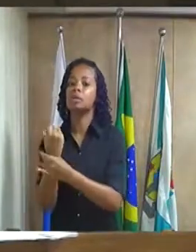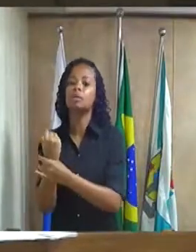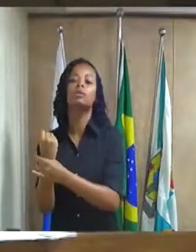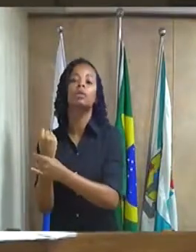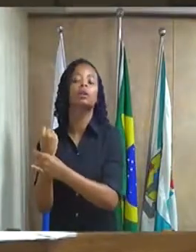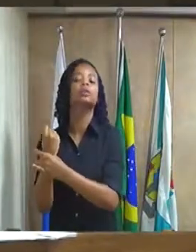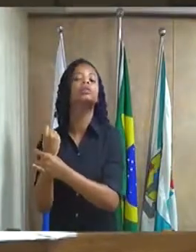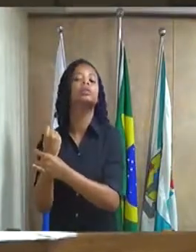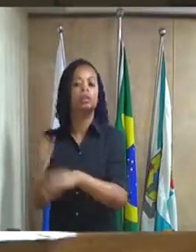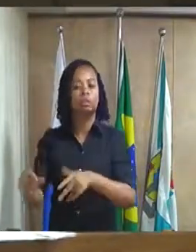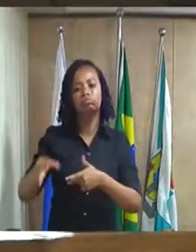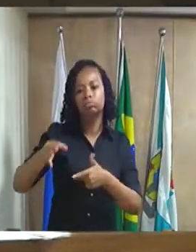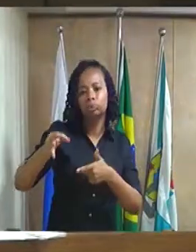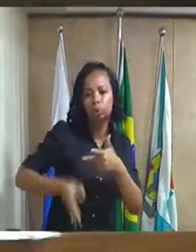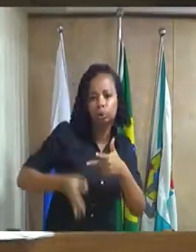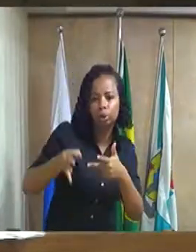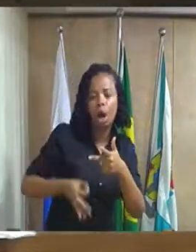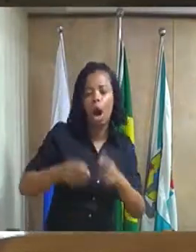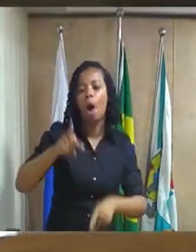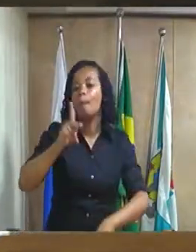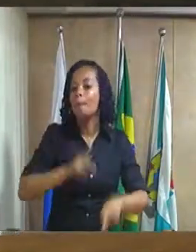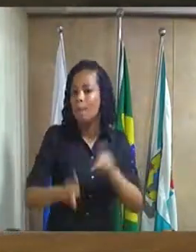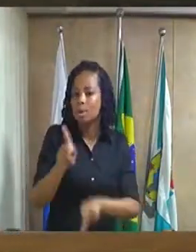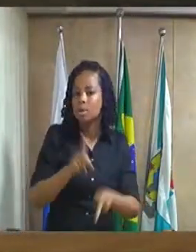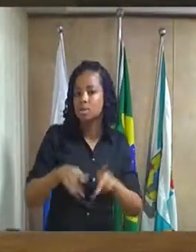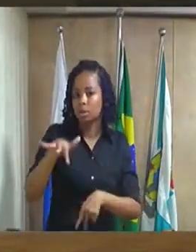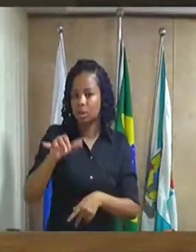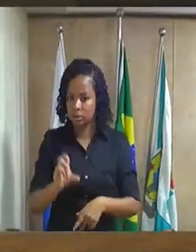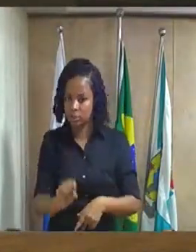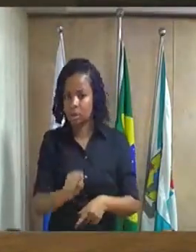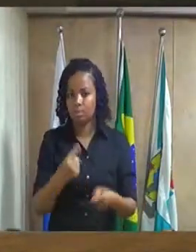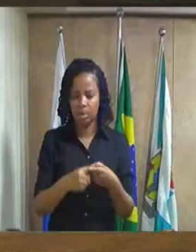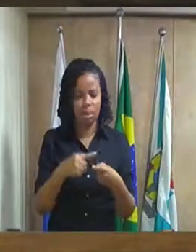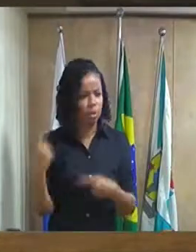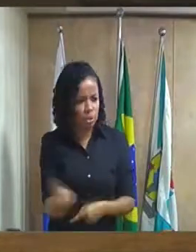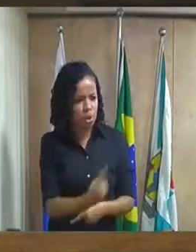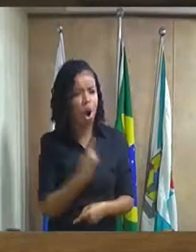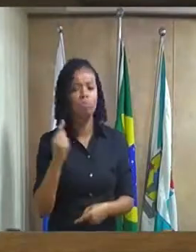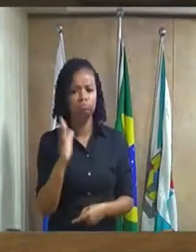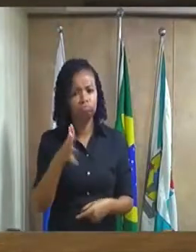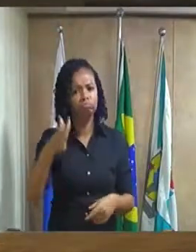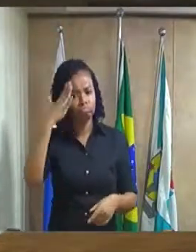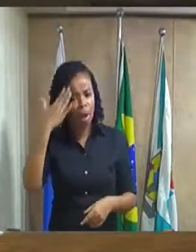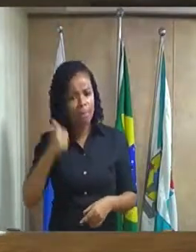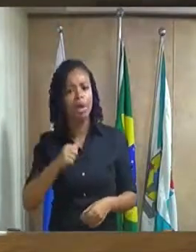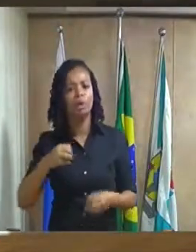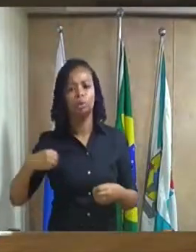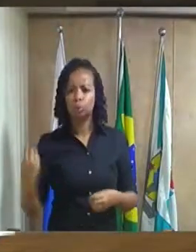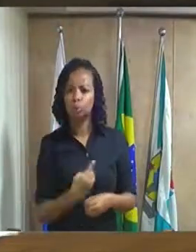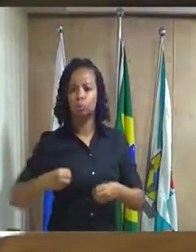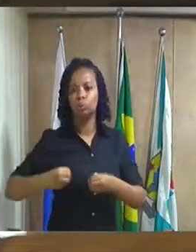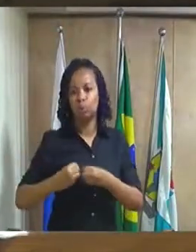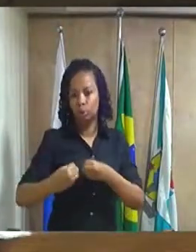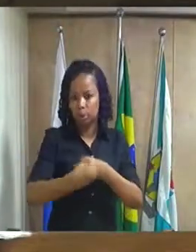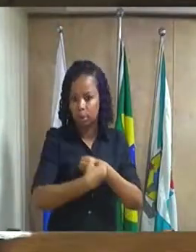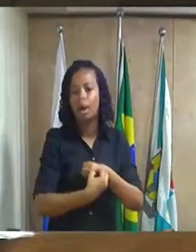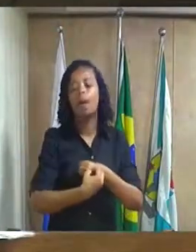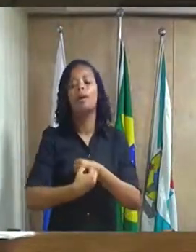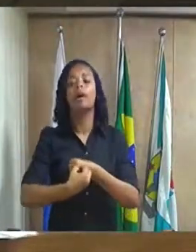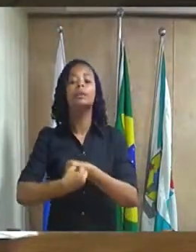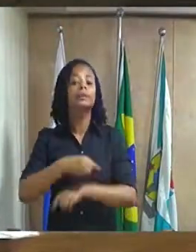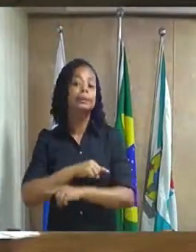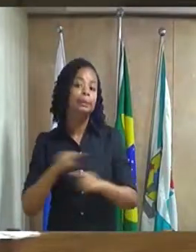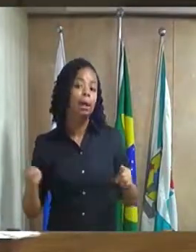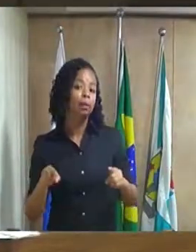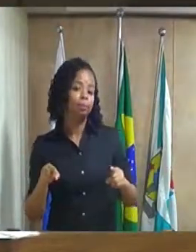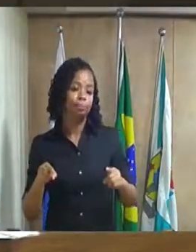da população de Duque de Caxias, porque todos nós sabemos que o nosso município não foi líder